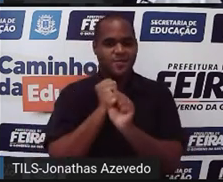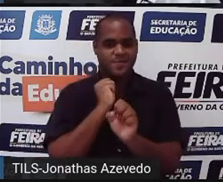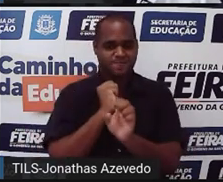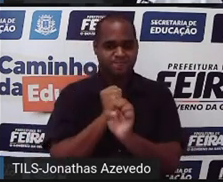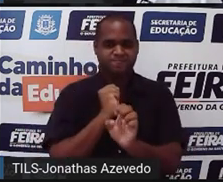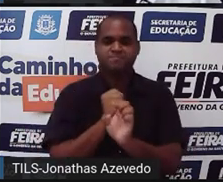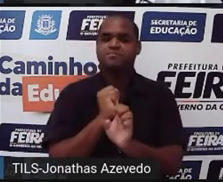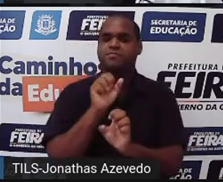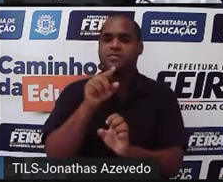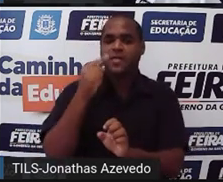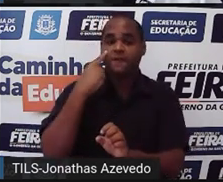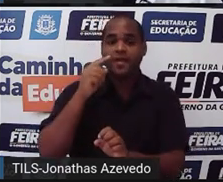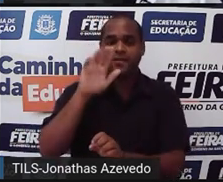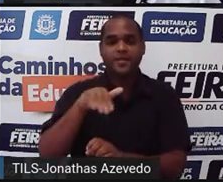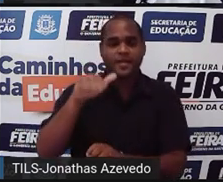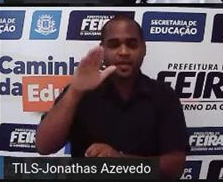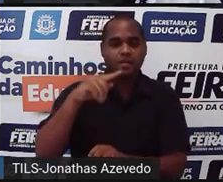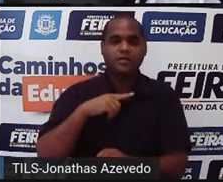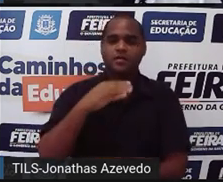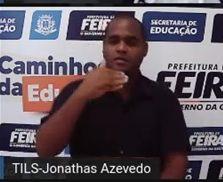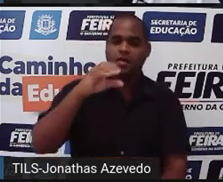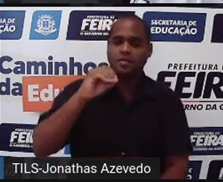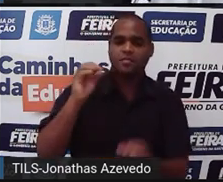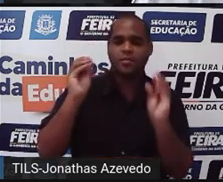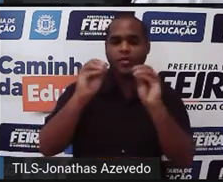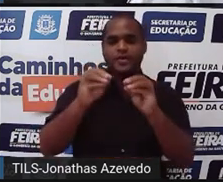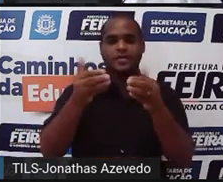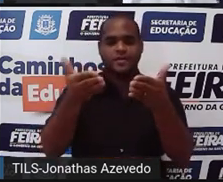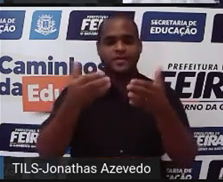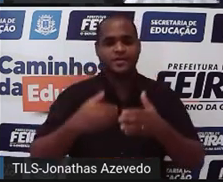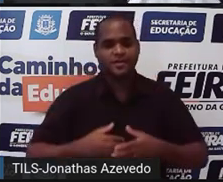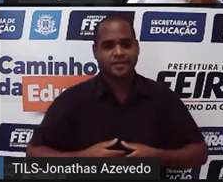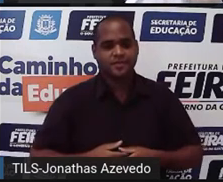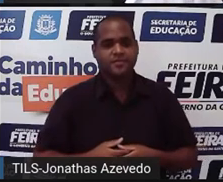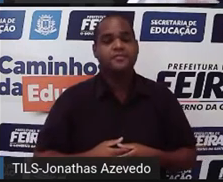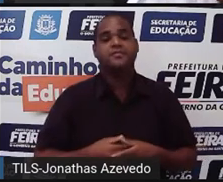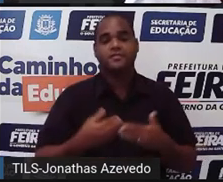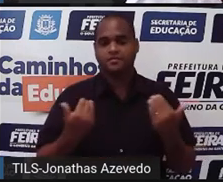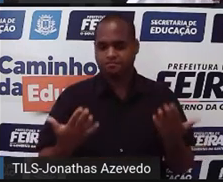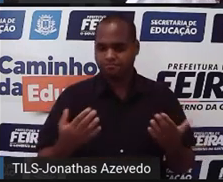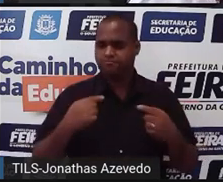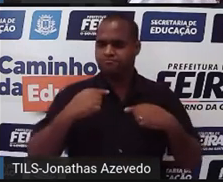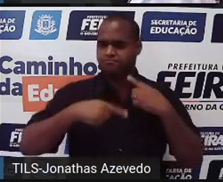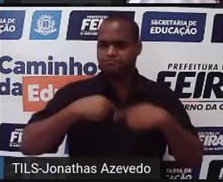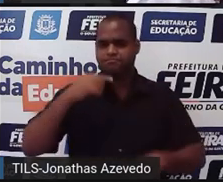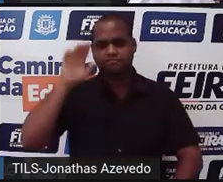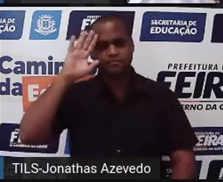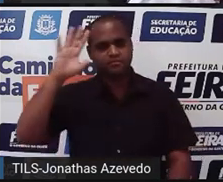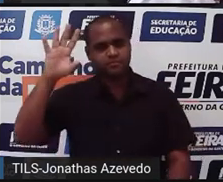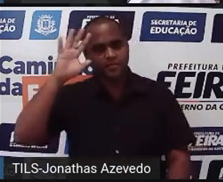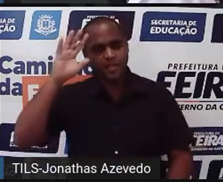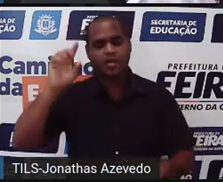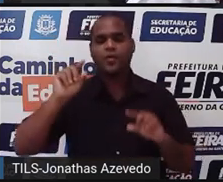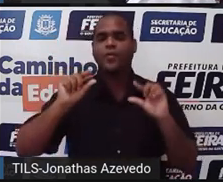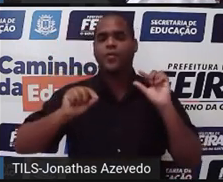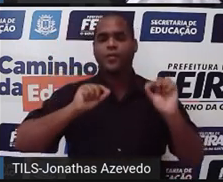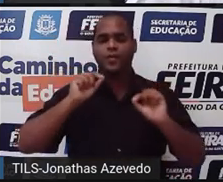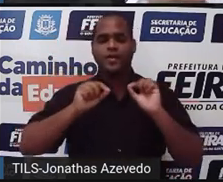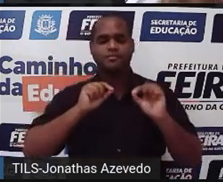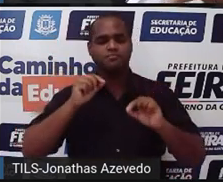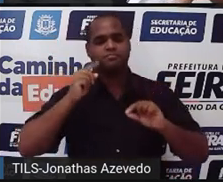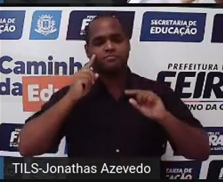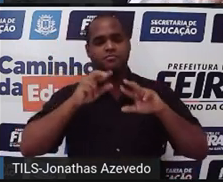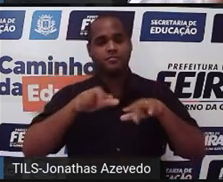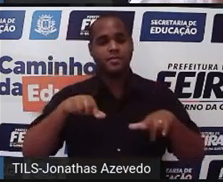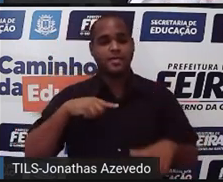onde eu pintei a gente coloca um dez. E aí a gente vai pensando dessa forma até a